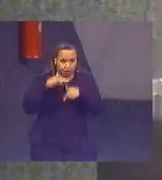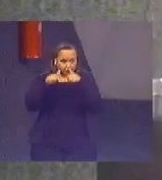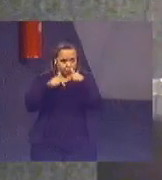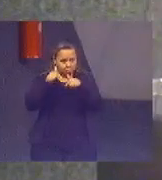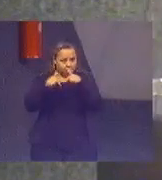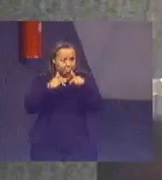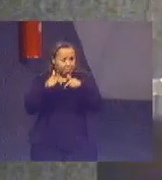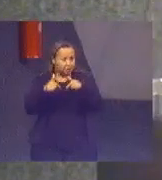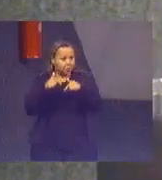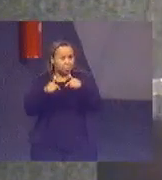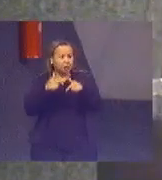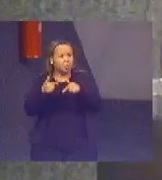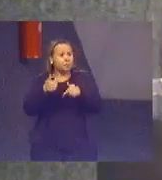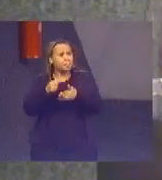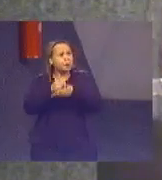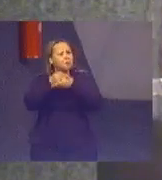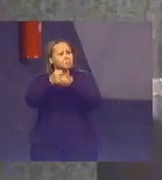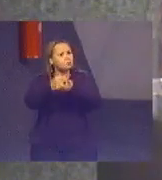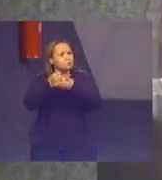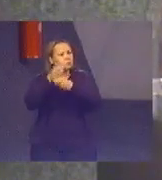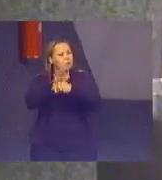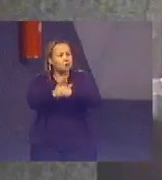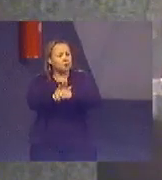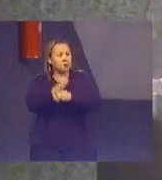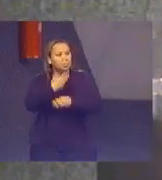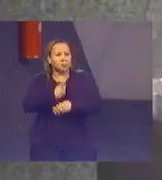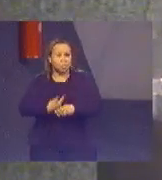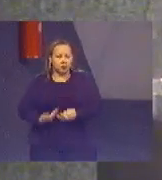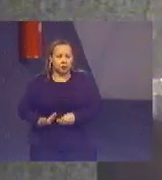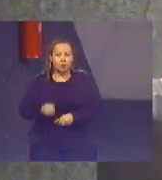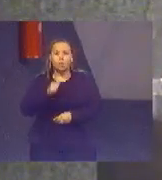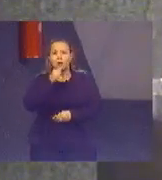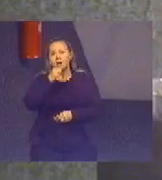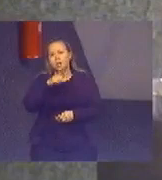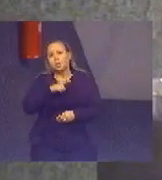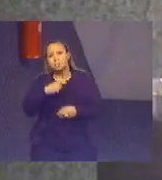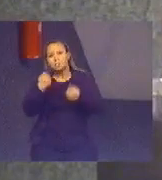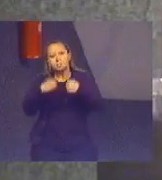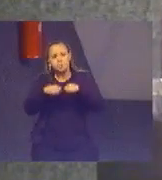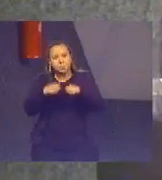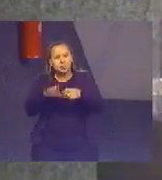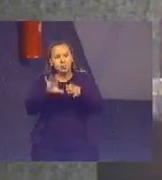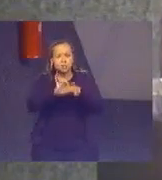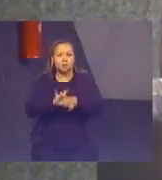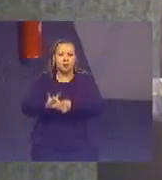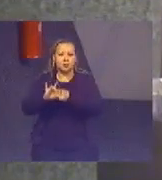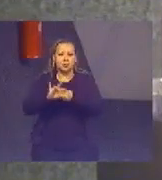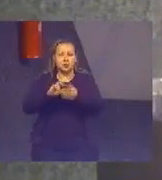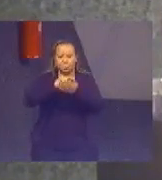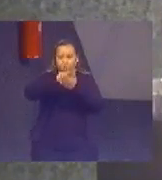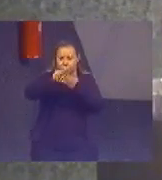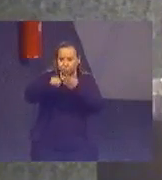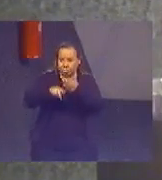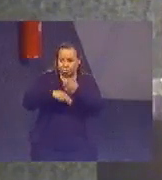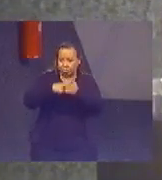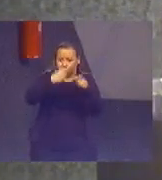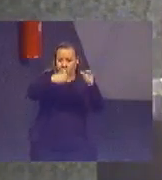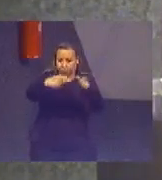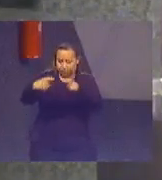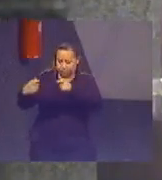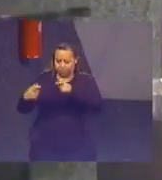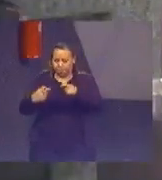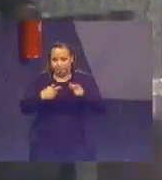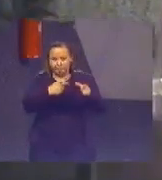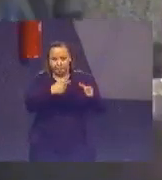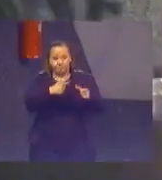colaborativo da União ainda carece de uma maior integração entre as diversas pastas. Não